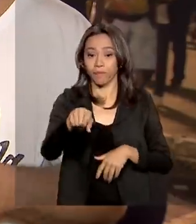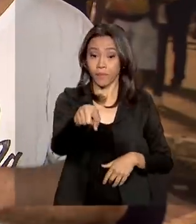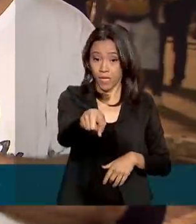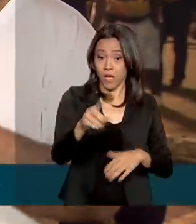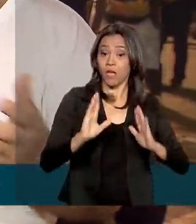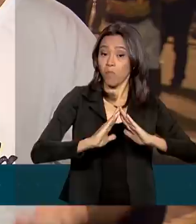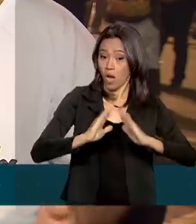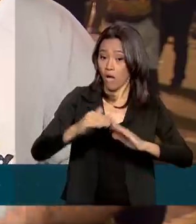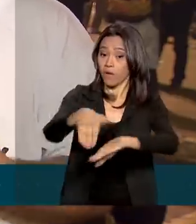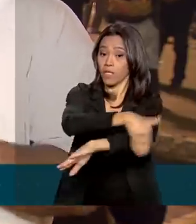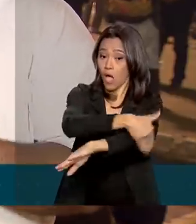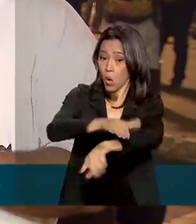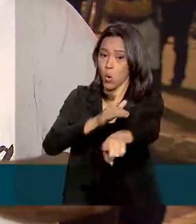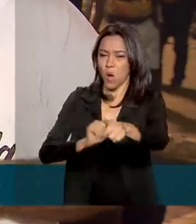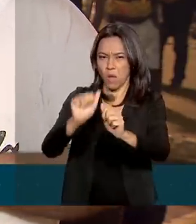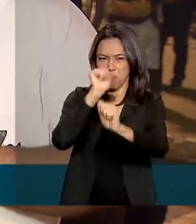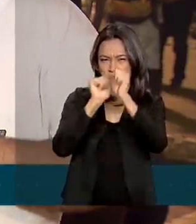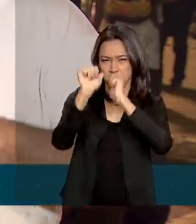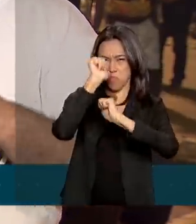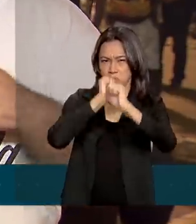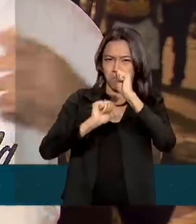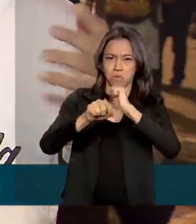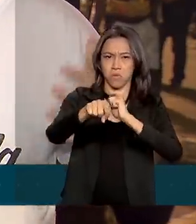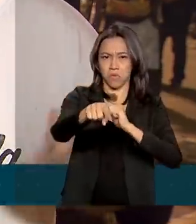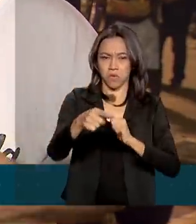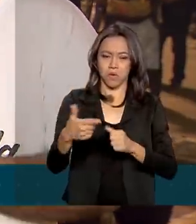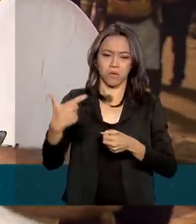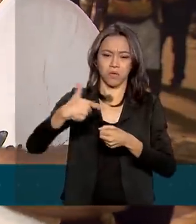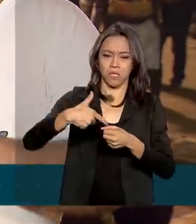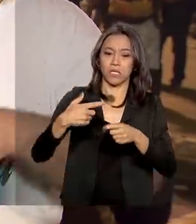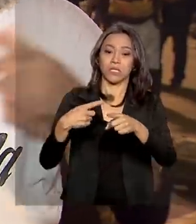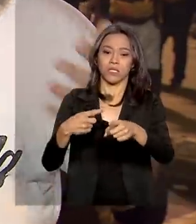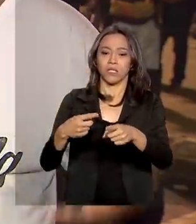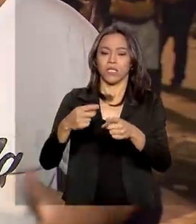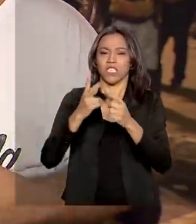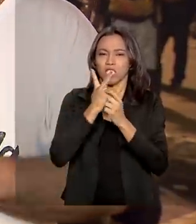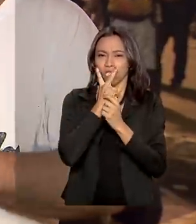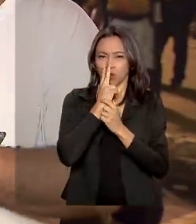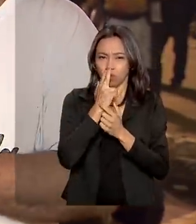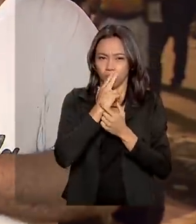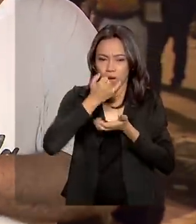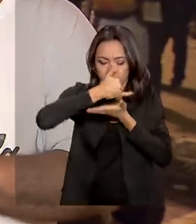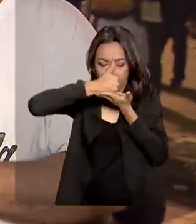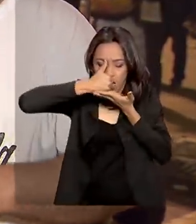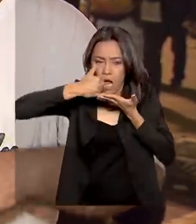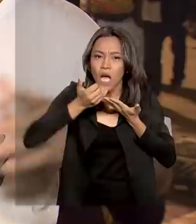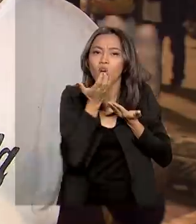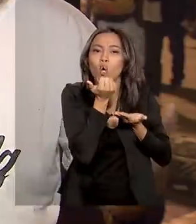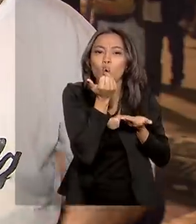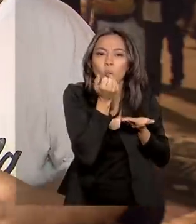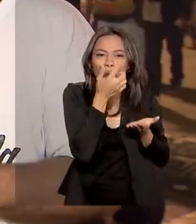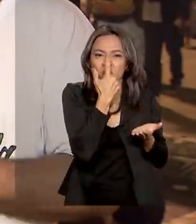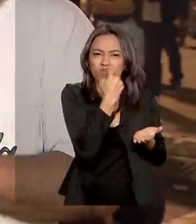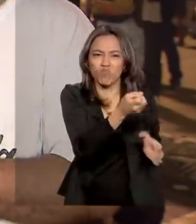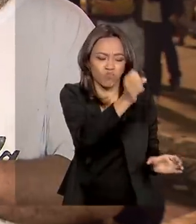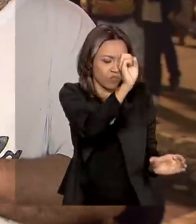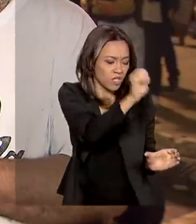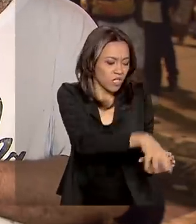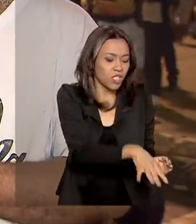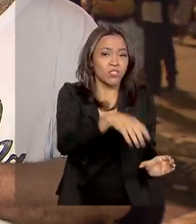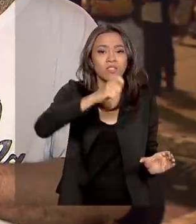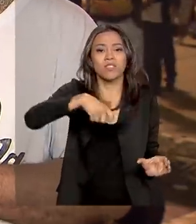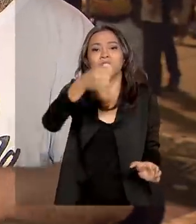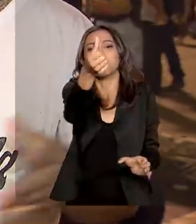rua, eu tomava um litro de álcool de poço por dia, fumava muito crack, comia comida do lixo, ficava seis meses sem tomar